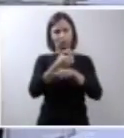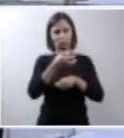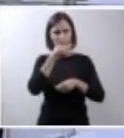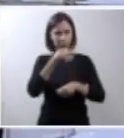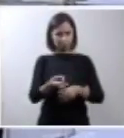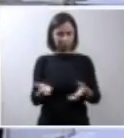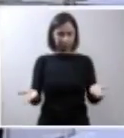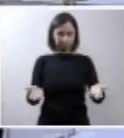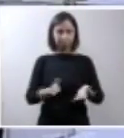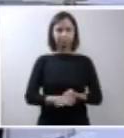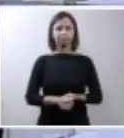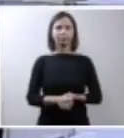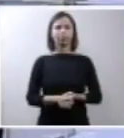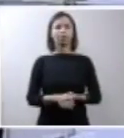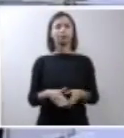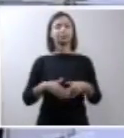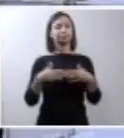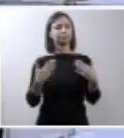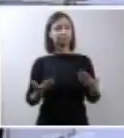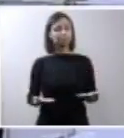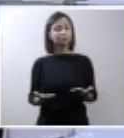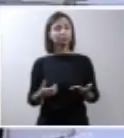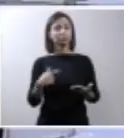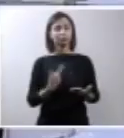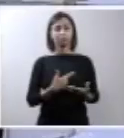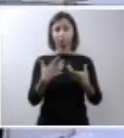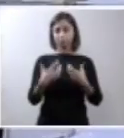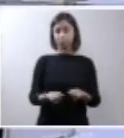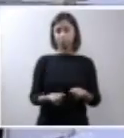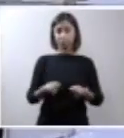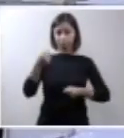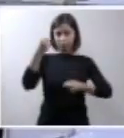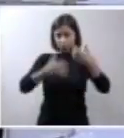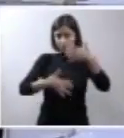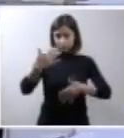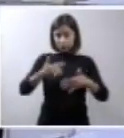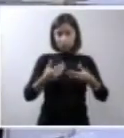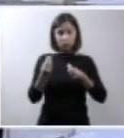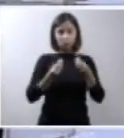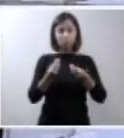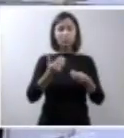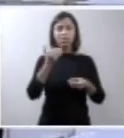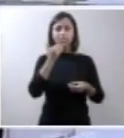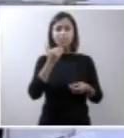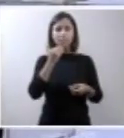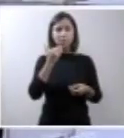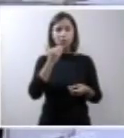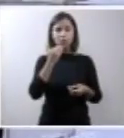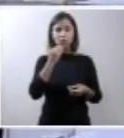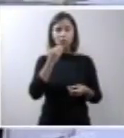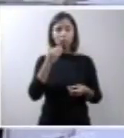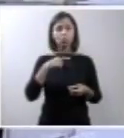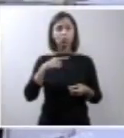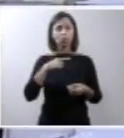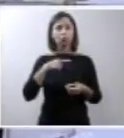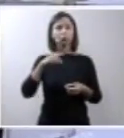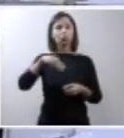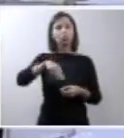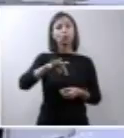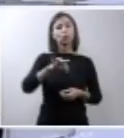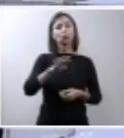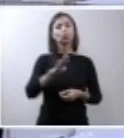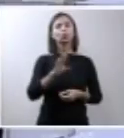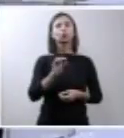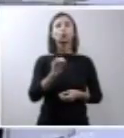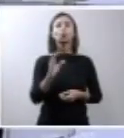Então, nós vamos estar falando sobre os defeitos do fechamento do tubo neural e, em especial,